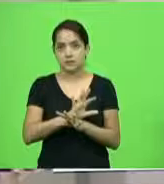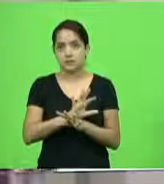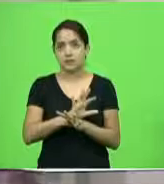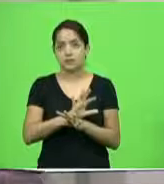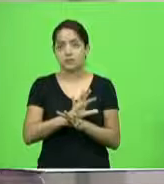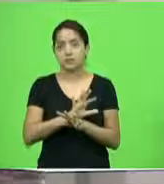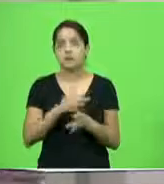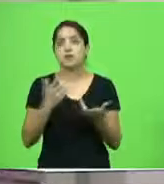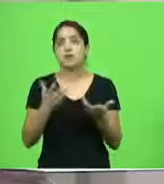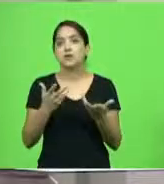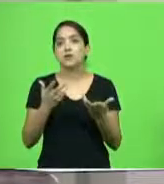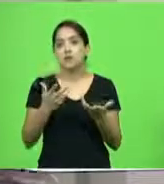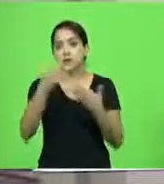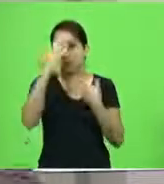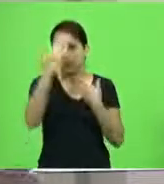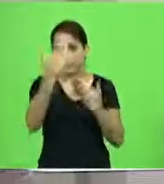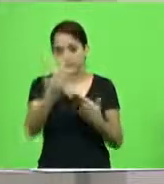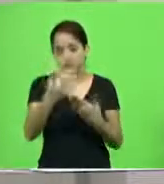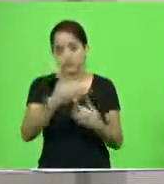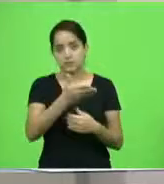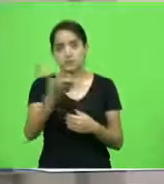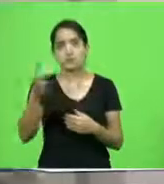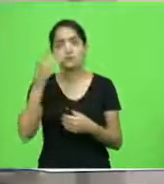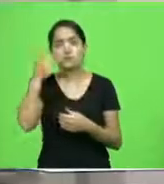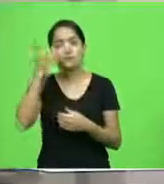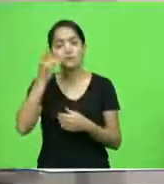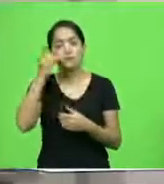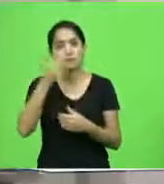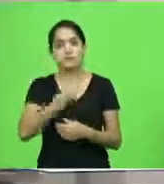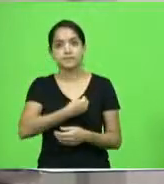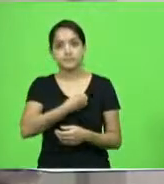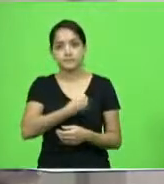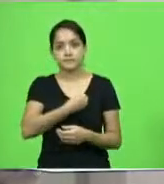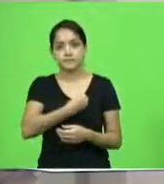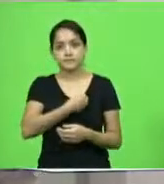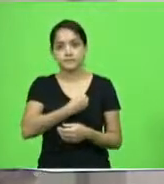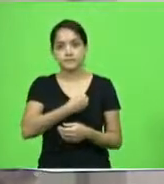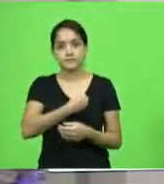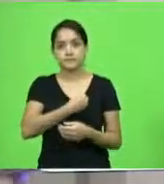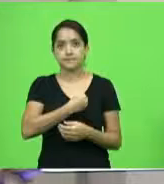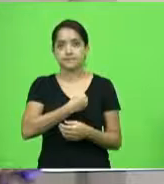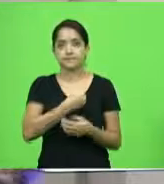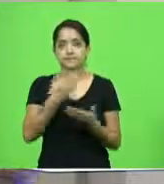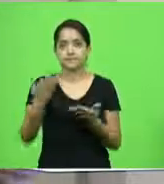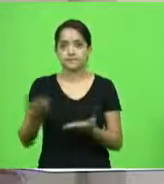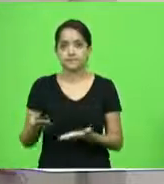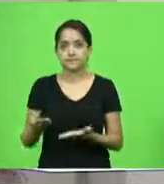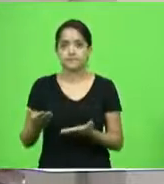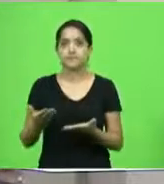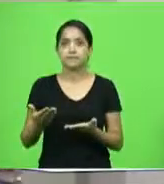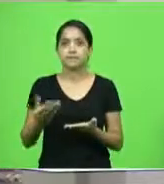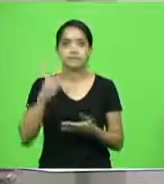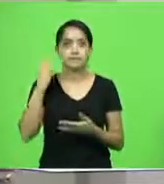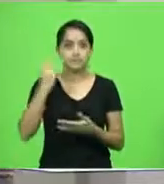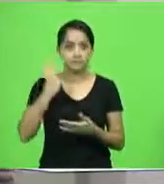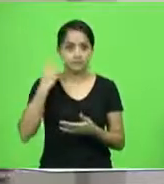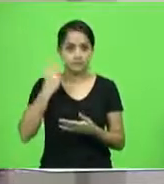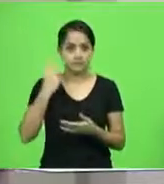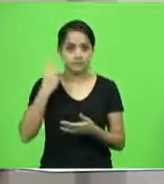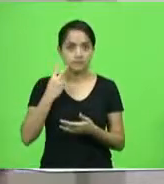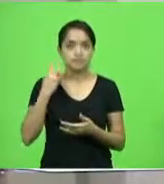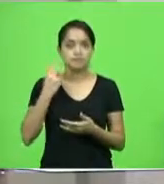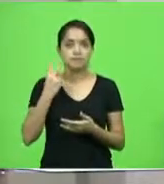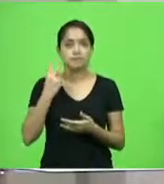quero agradecer aos deputados, agradecer a presença aqui, constar a presença no plenário dos vereadores de